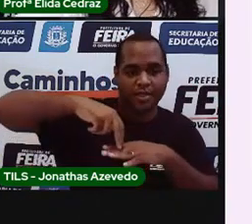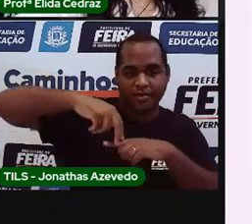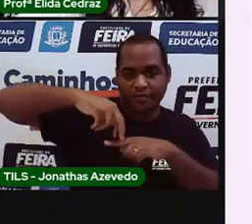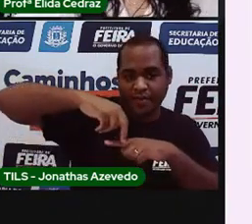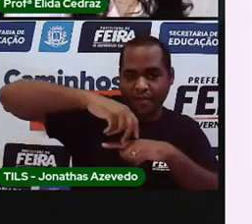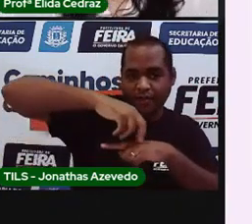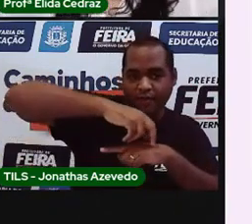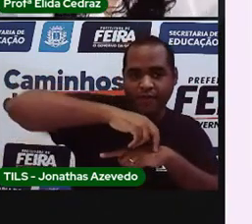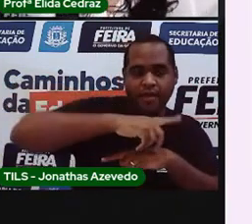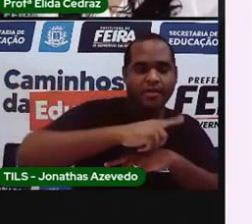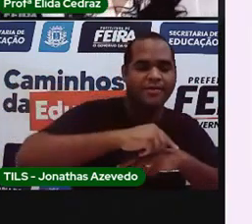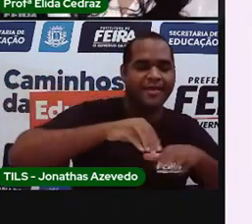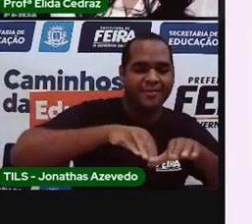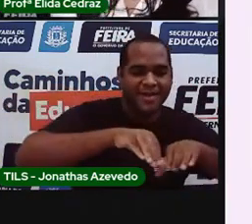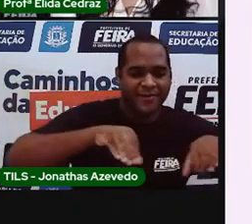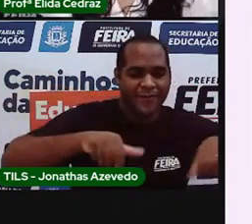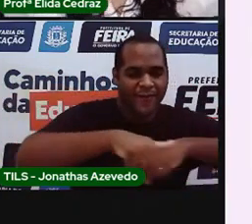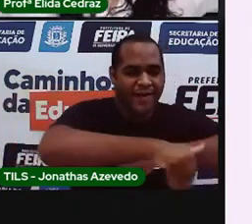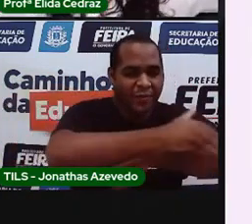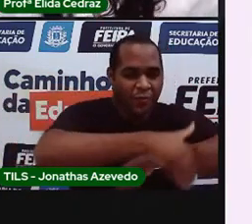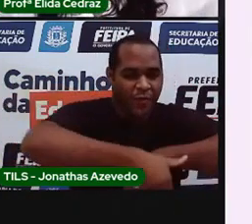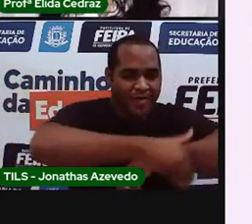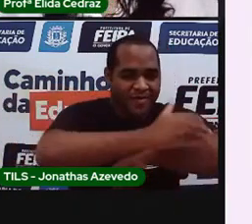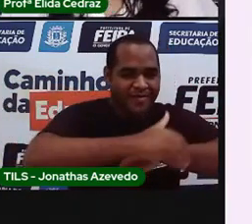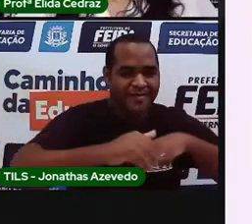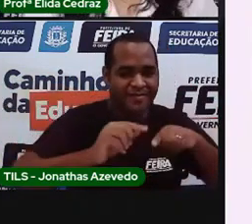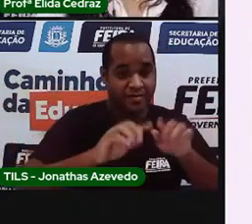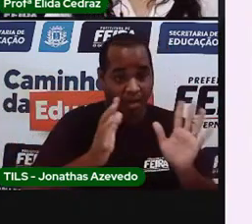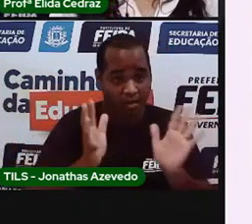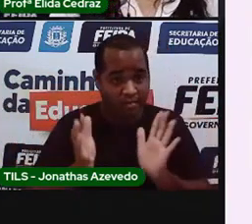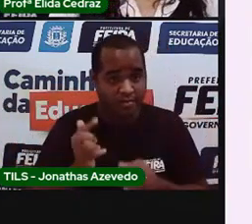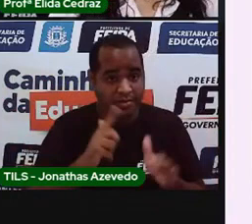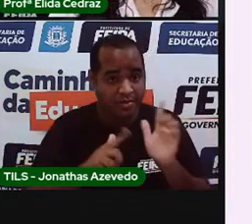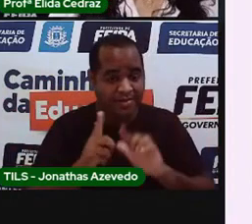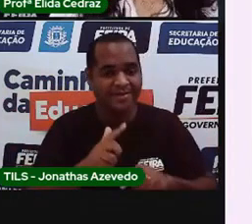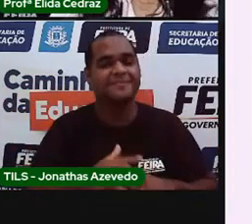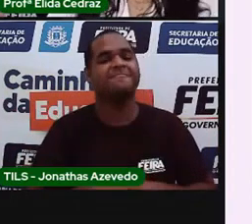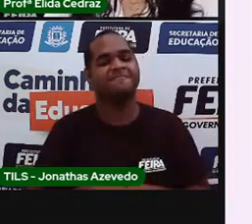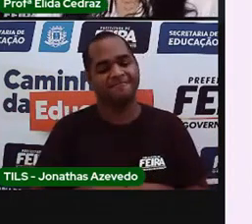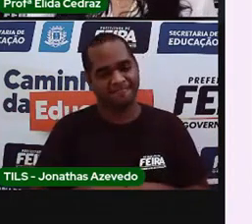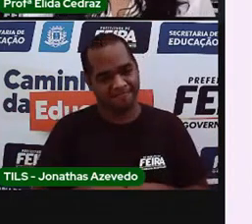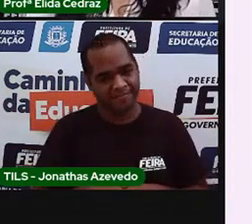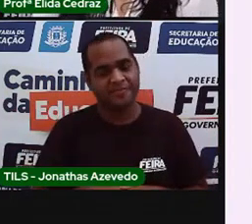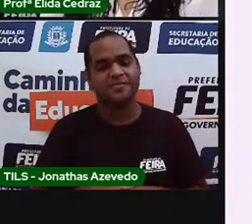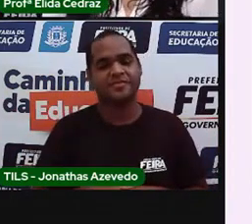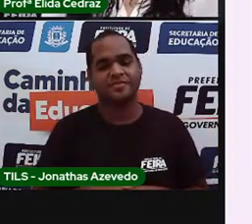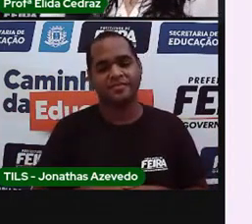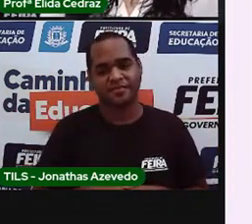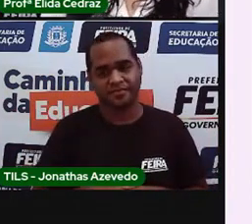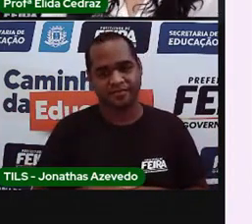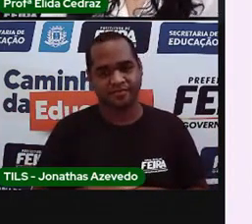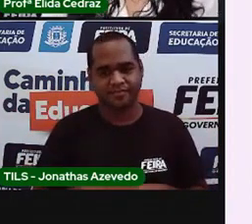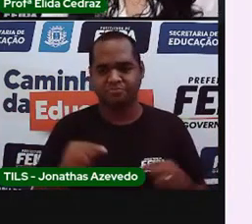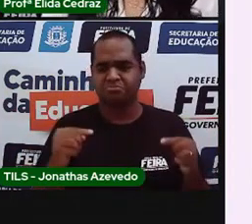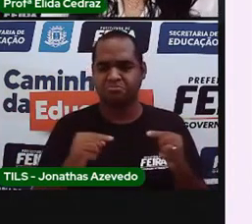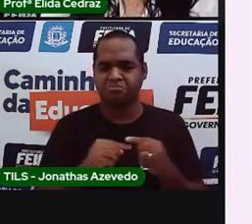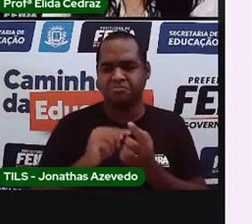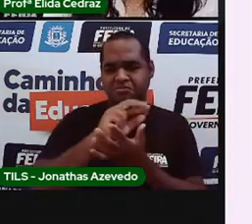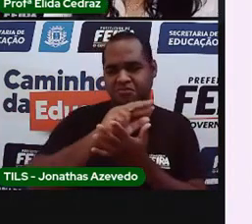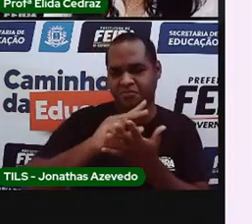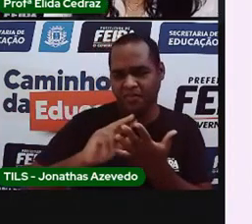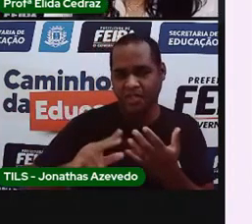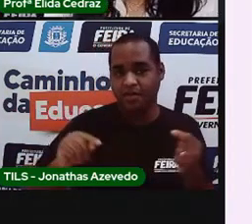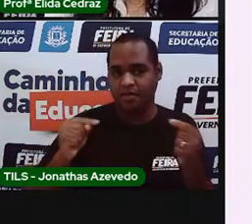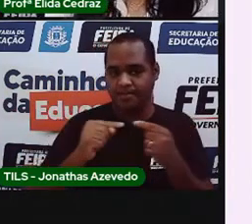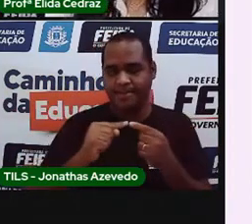calçada. Se equilibrando assim, perninha. Já tentou? Isso mesmo. Esses movimentos, eles fazem